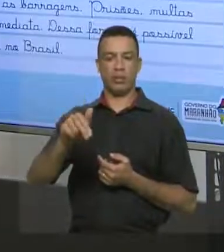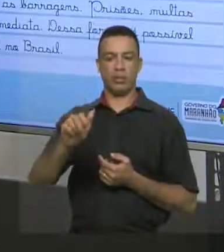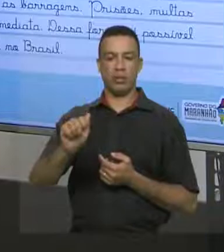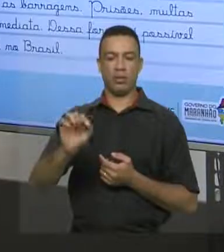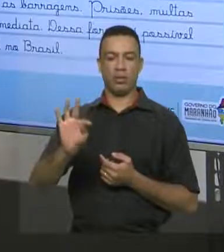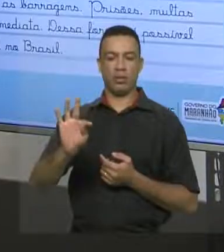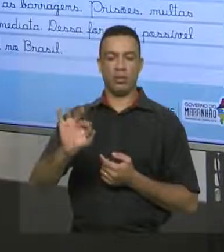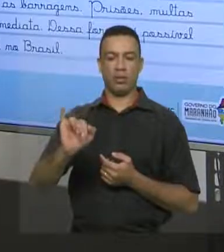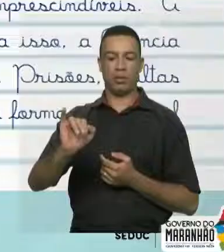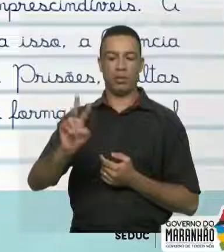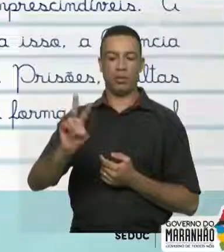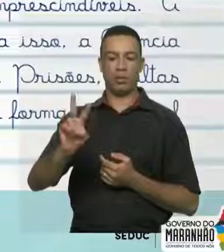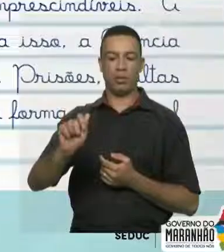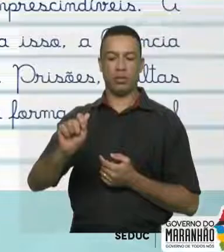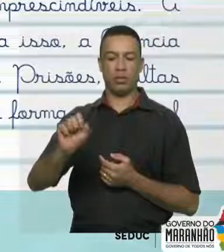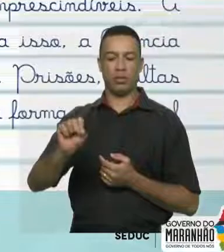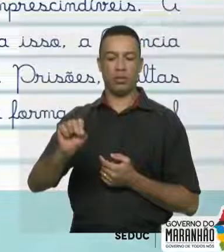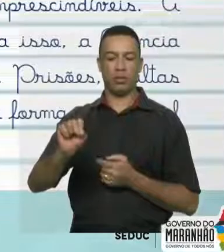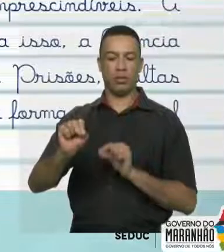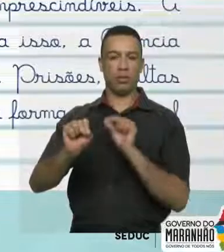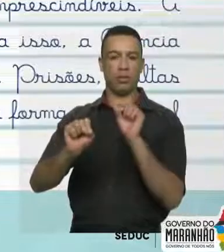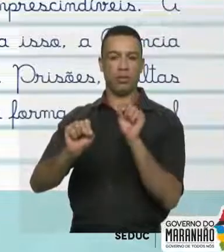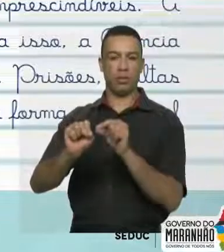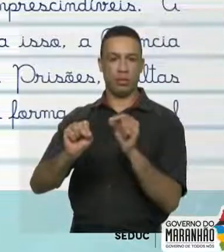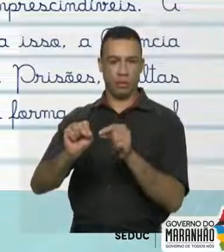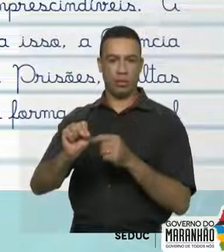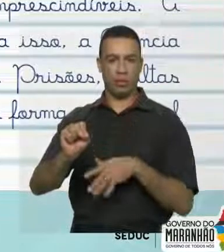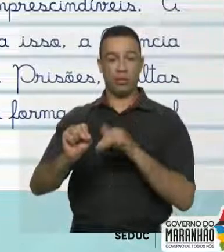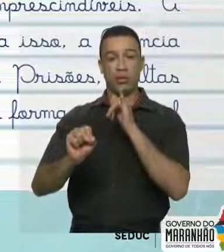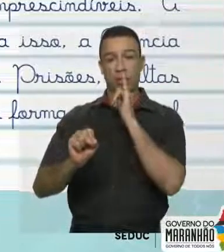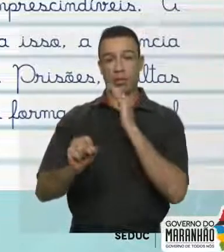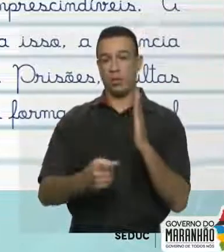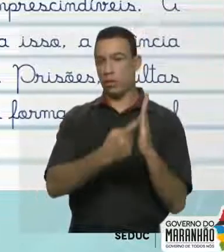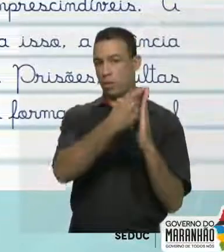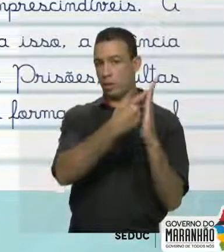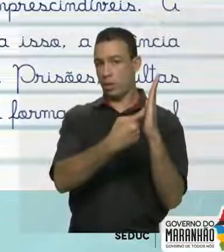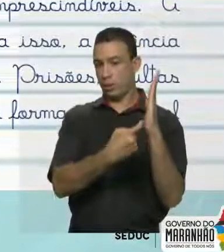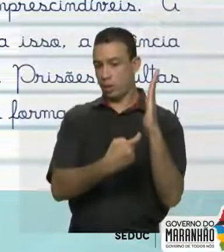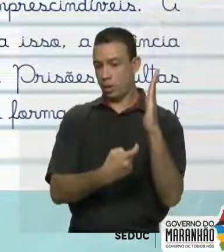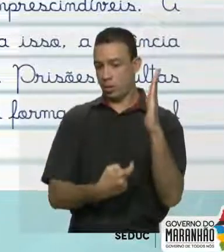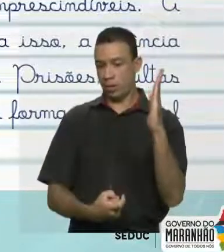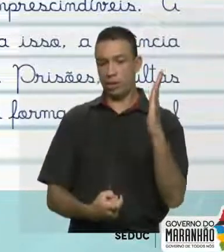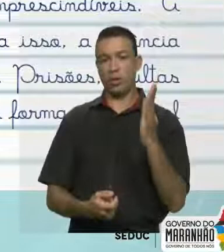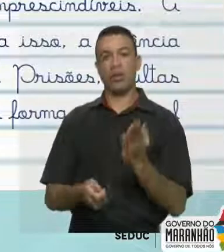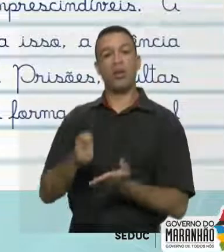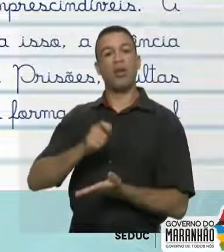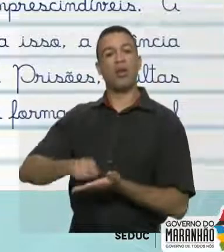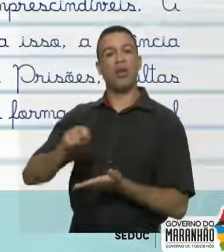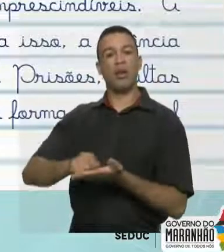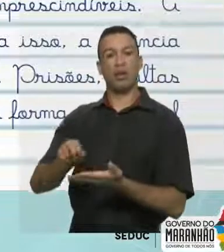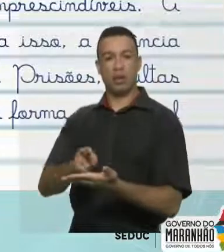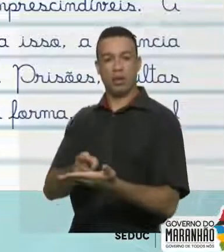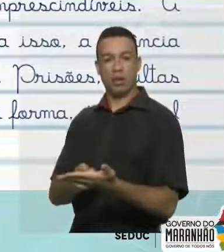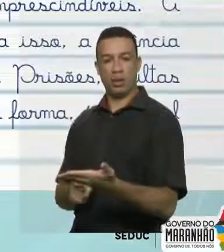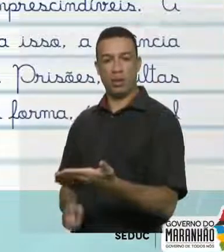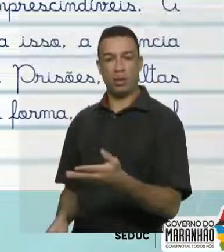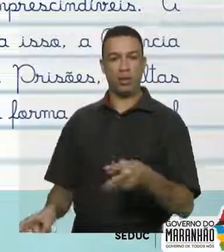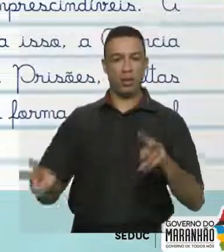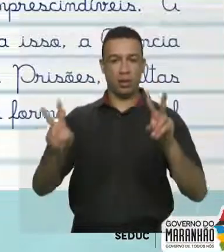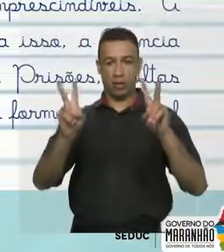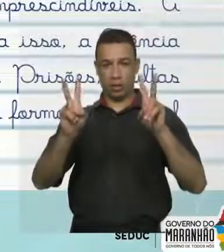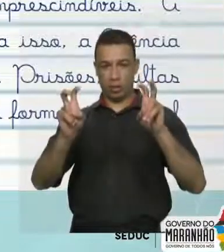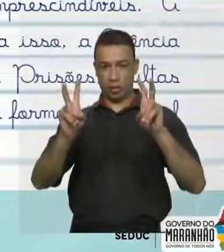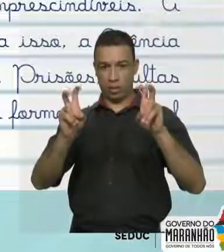dissertação. Olha só. Então, você tem aqui, por exemplo, uma redação sobre como